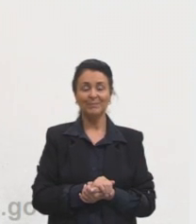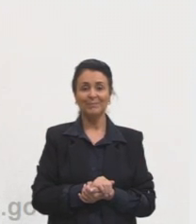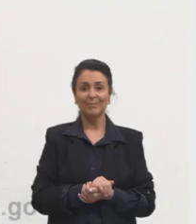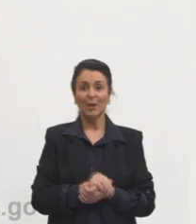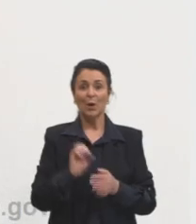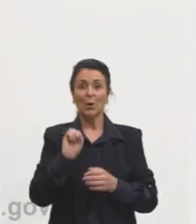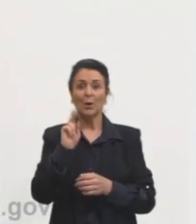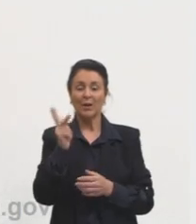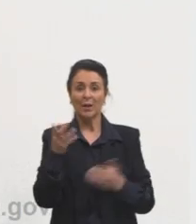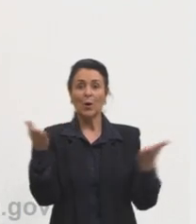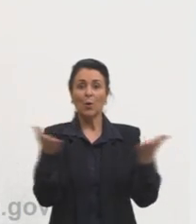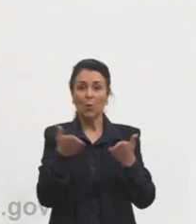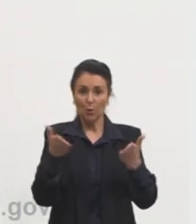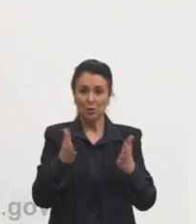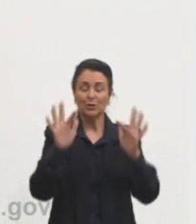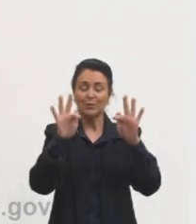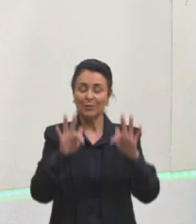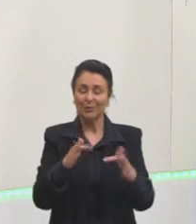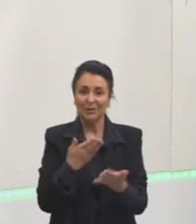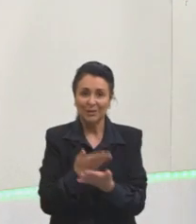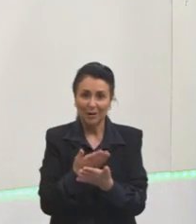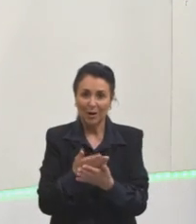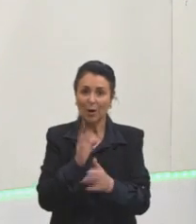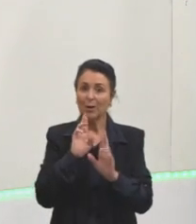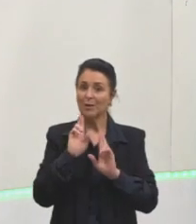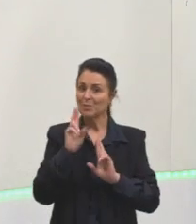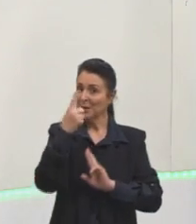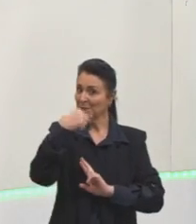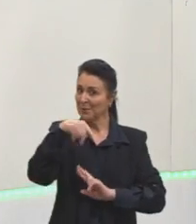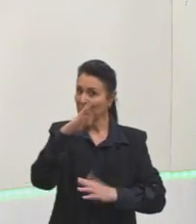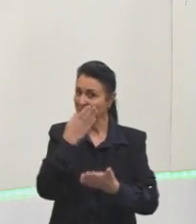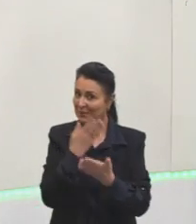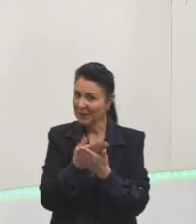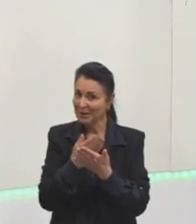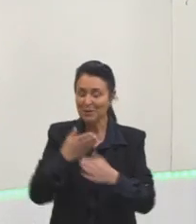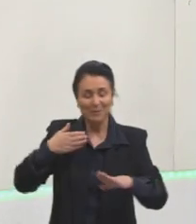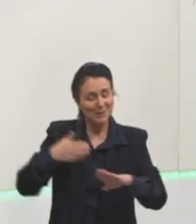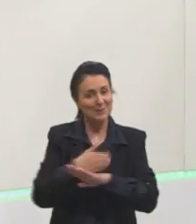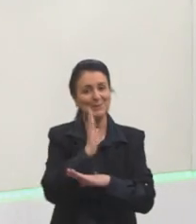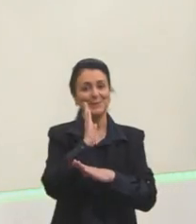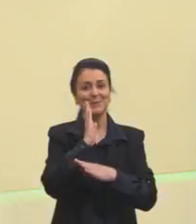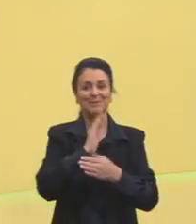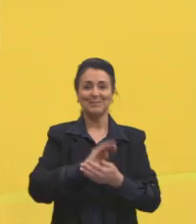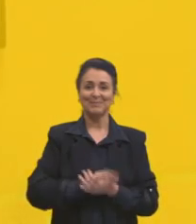Certo, pessoal? Hoje a gente fica por aqui. Espero vocês na próxima aula. E partiu passar!